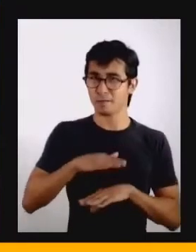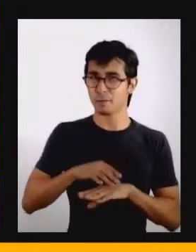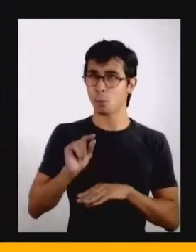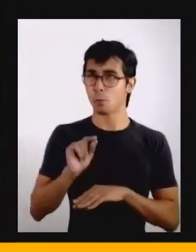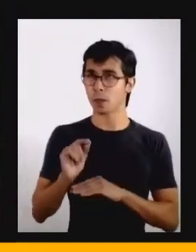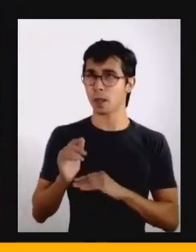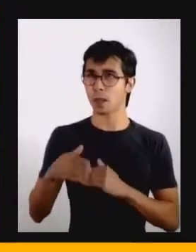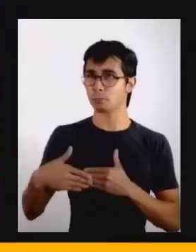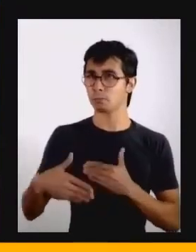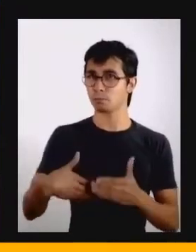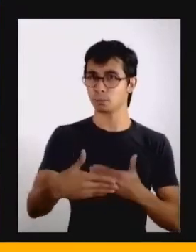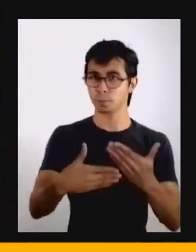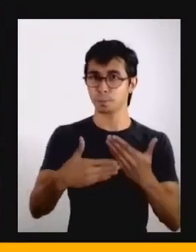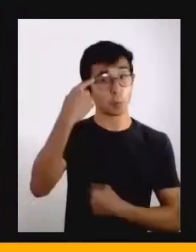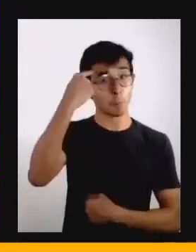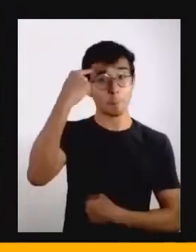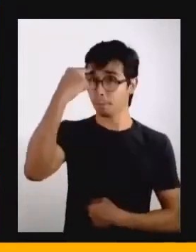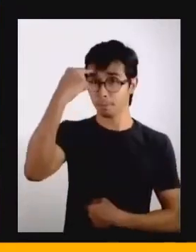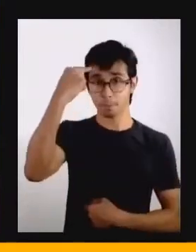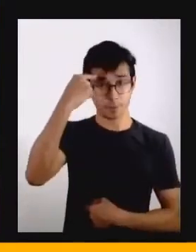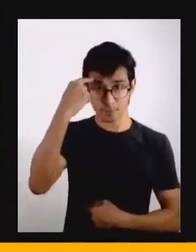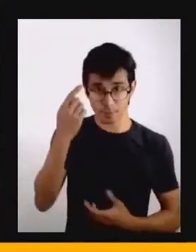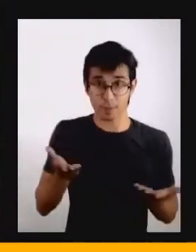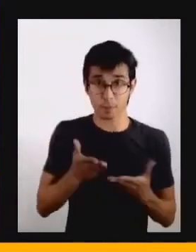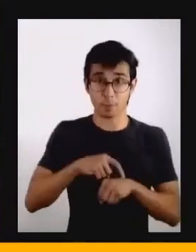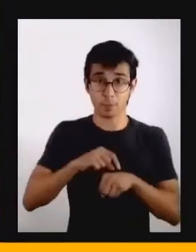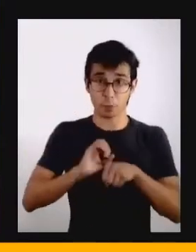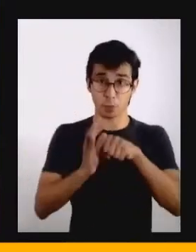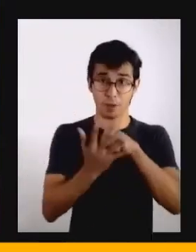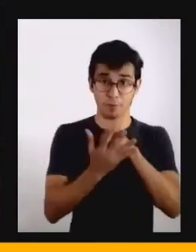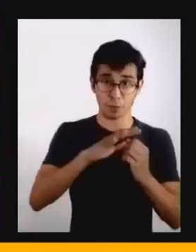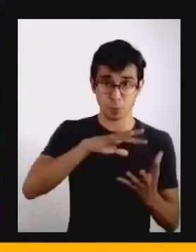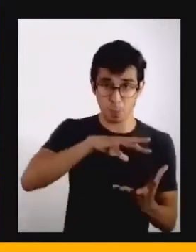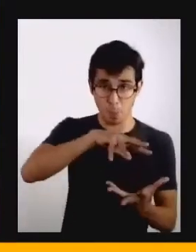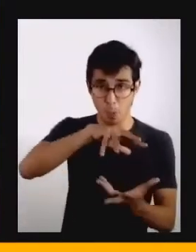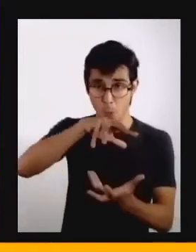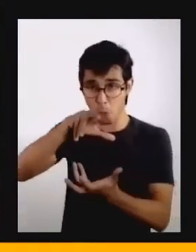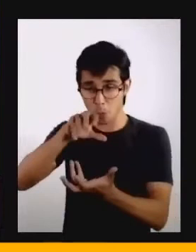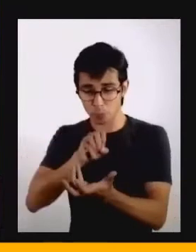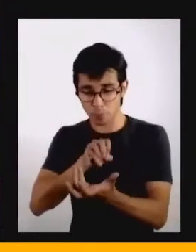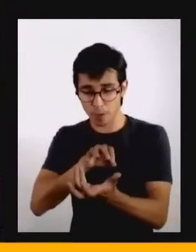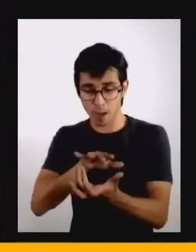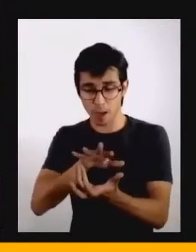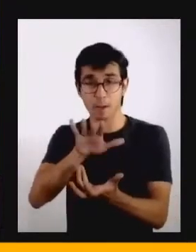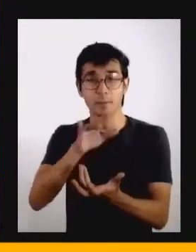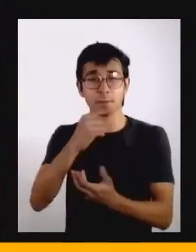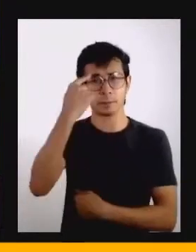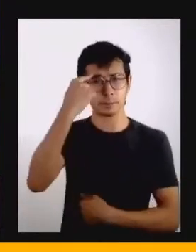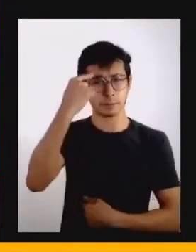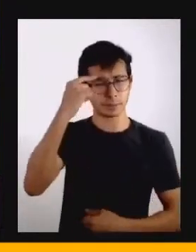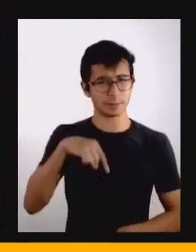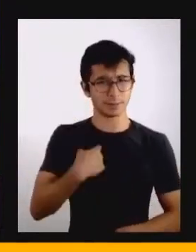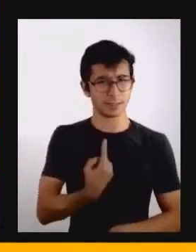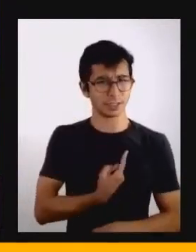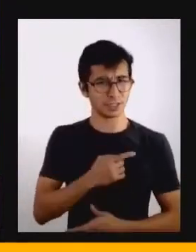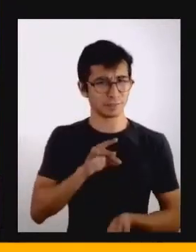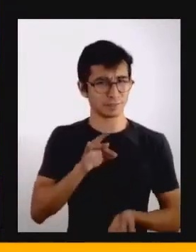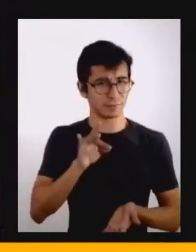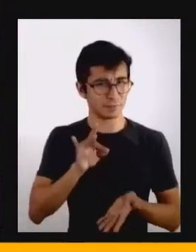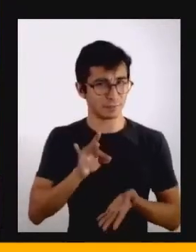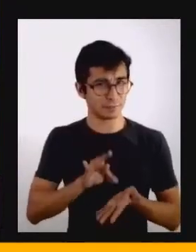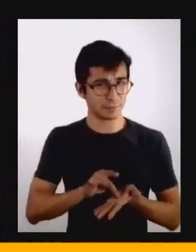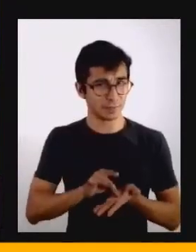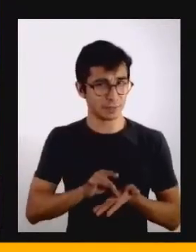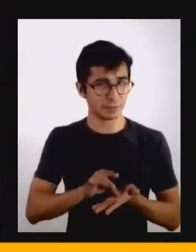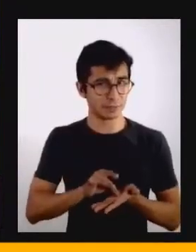um contexto de pandemia global, a gente passa a se questionar se a gente está, de fato, sendo